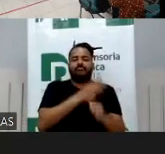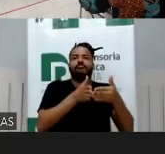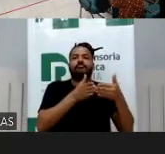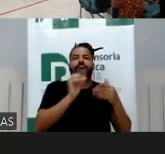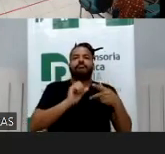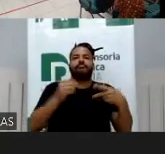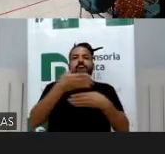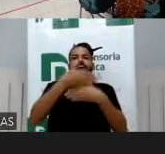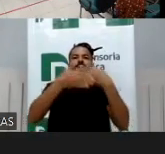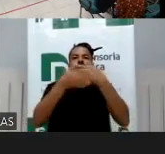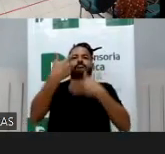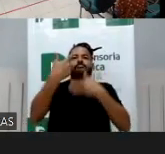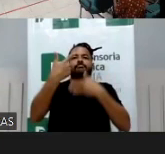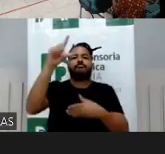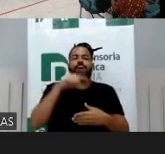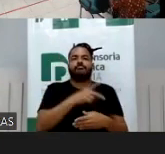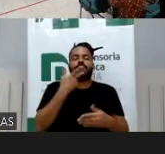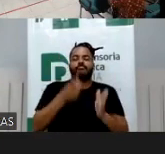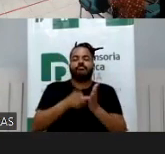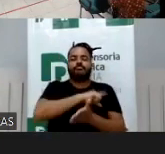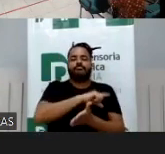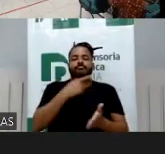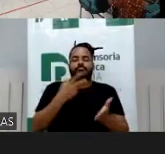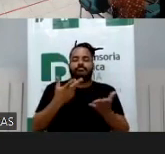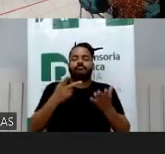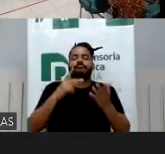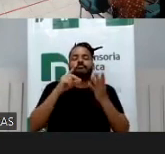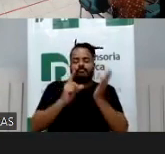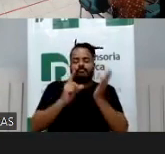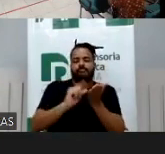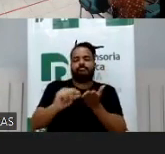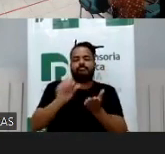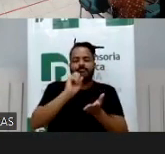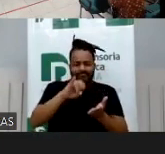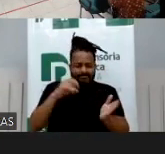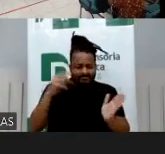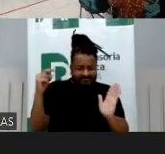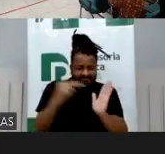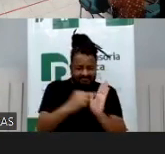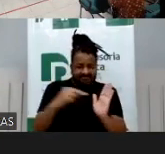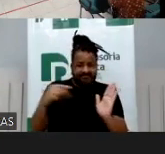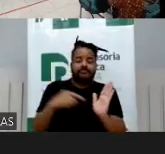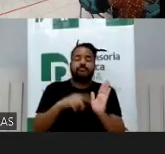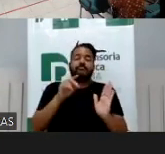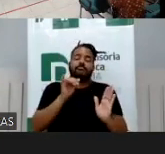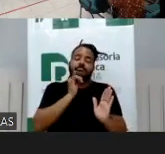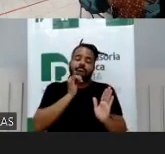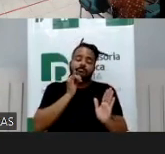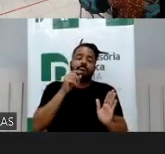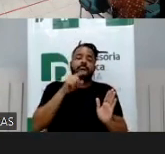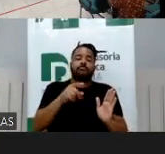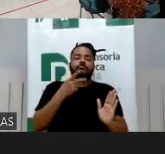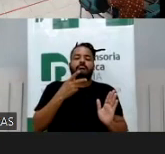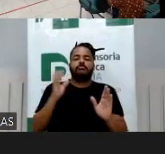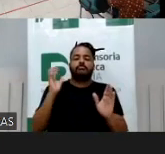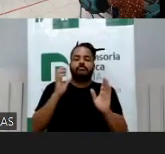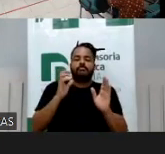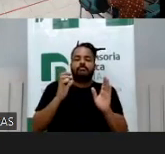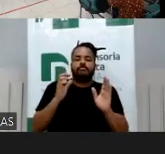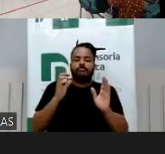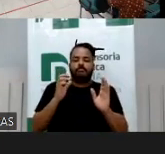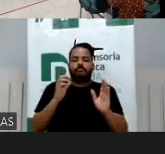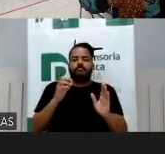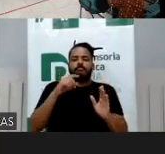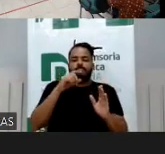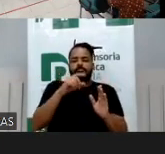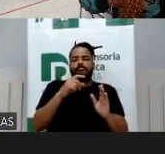E antes, no artigo, só uma coisa que eu trago no artigo. Se você for olhar essa discussão sobre adultização, hipersexualização, ela não é agora